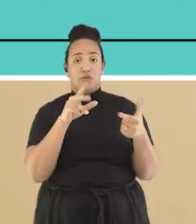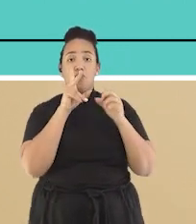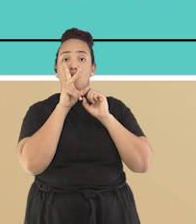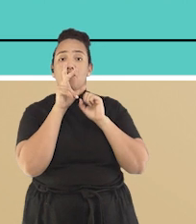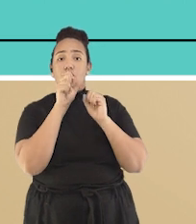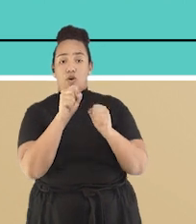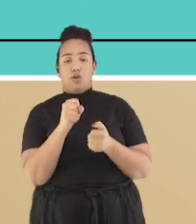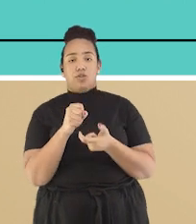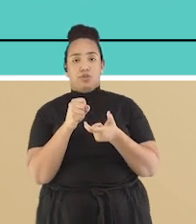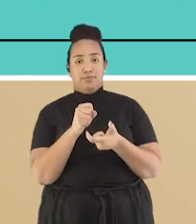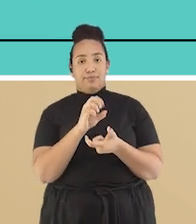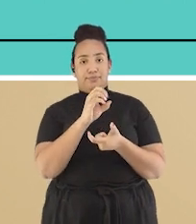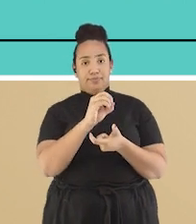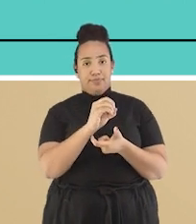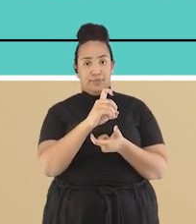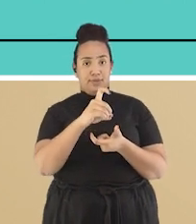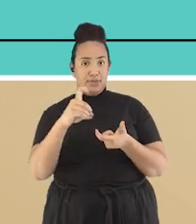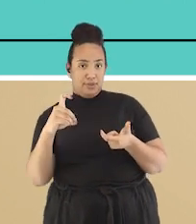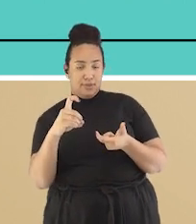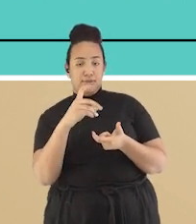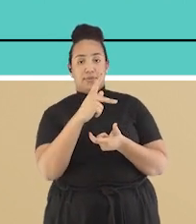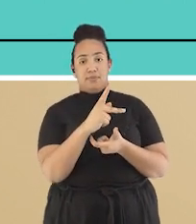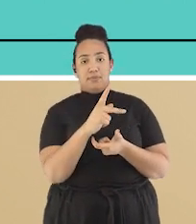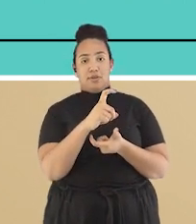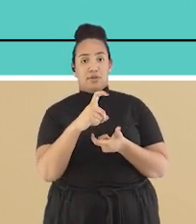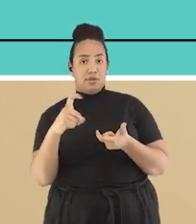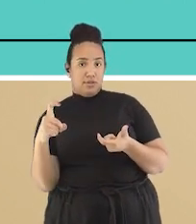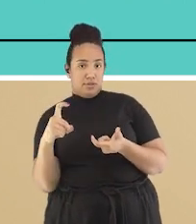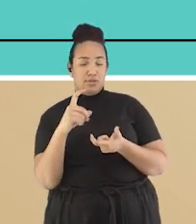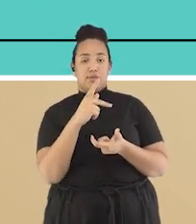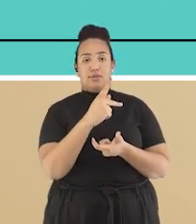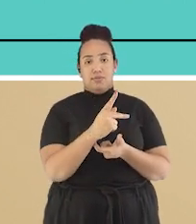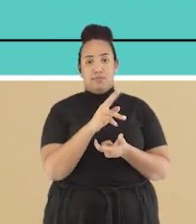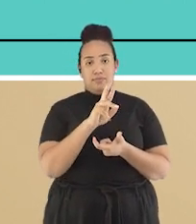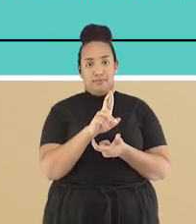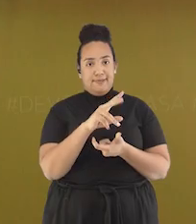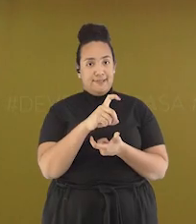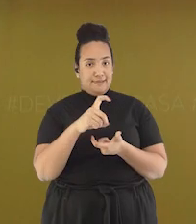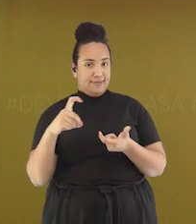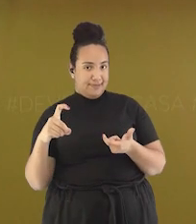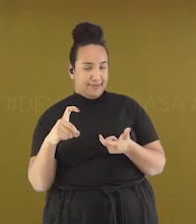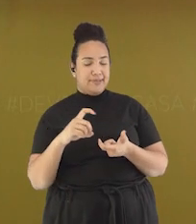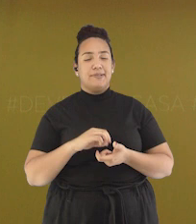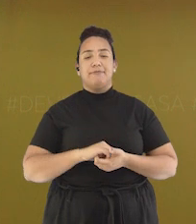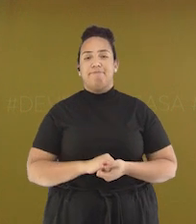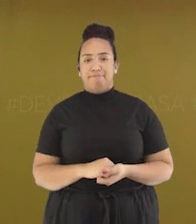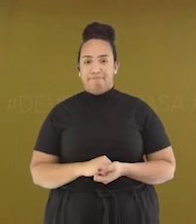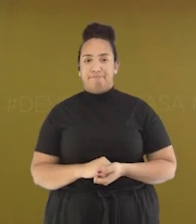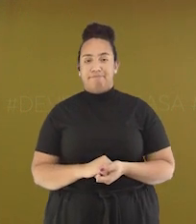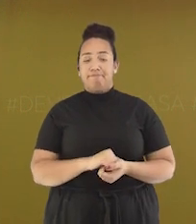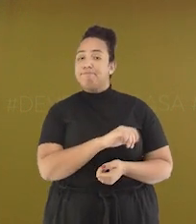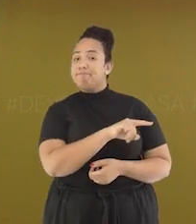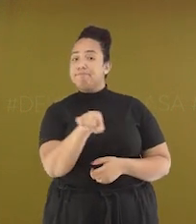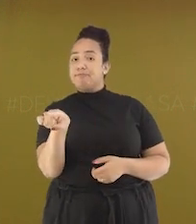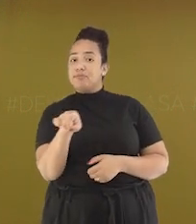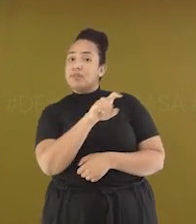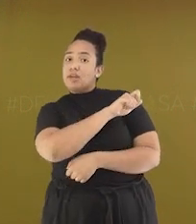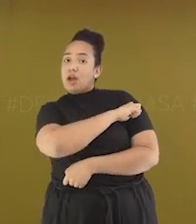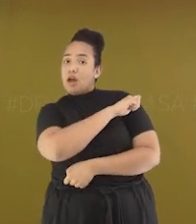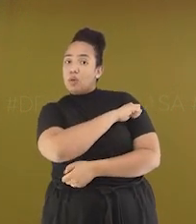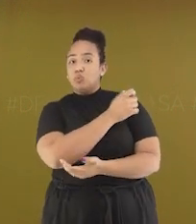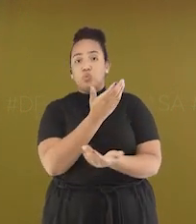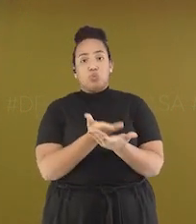em oxítonas, paroxítonas e proparoxítonas. E vocês estudantes que estão nos